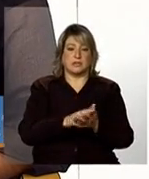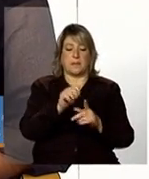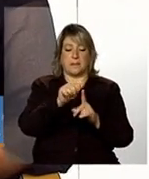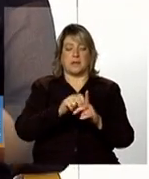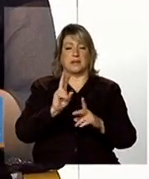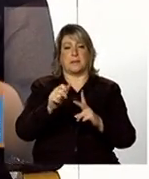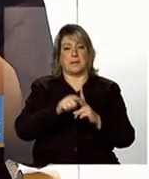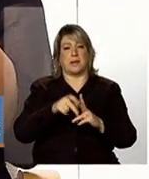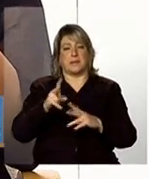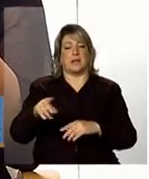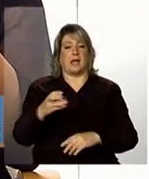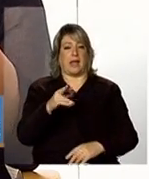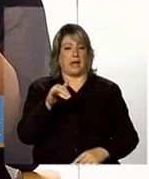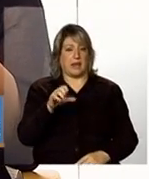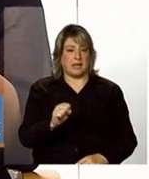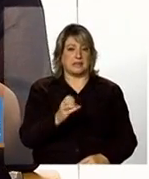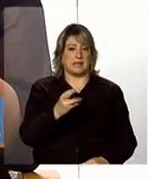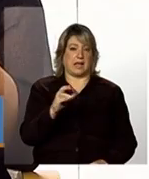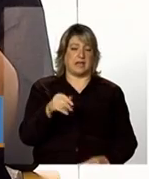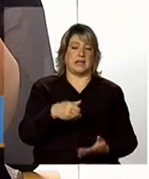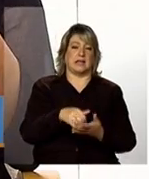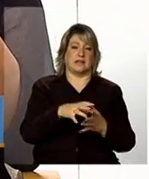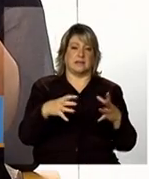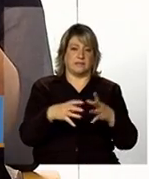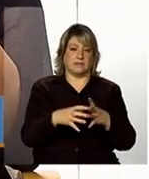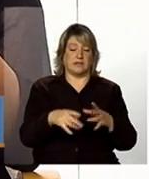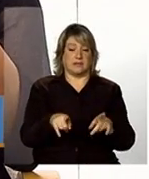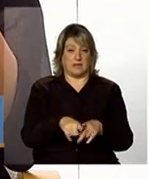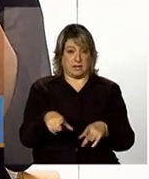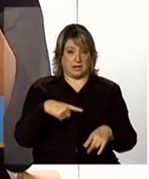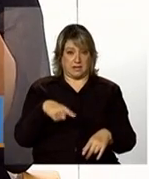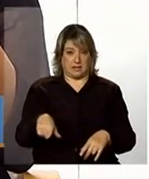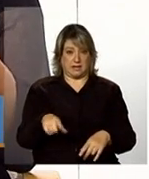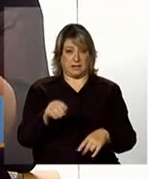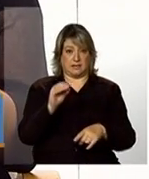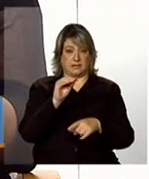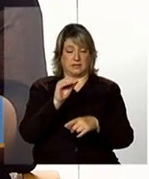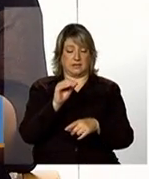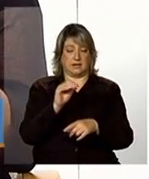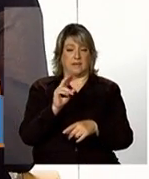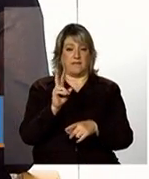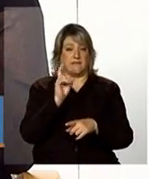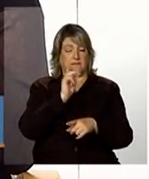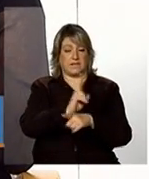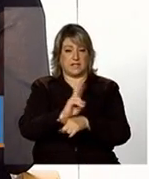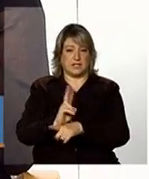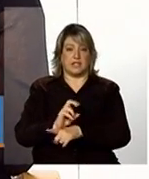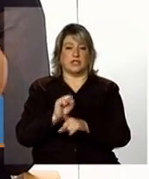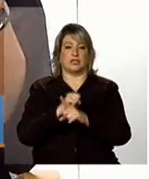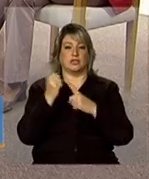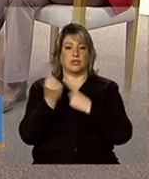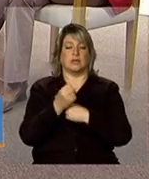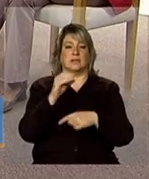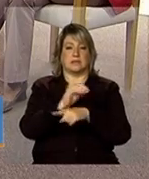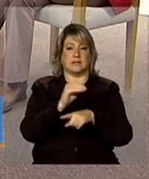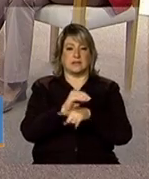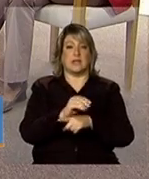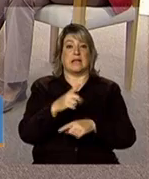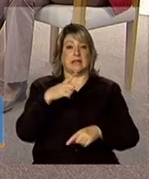CREAS então a vigilância socio-assistencial extrai a lista deve